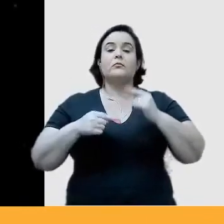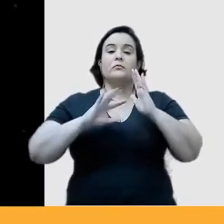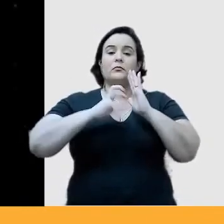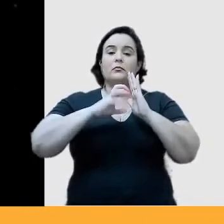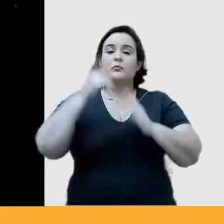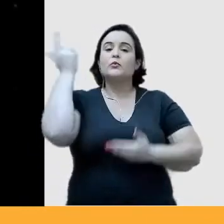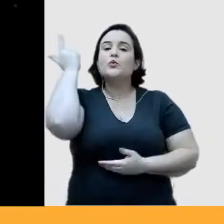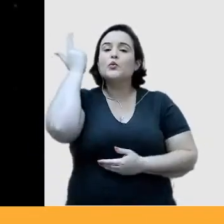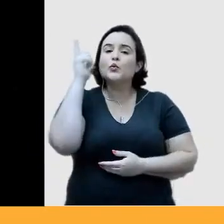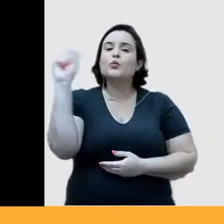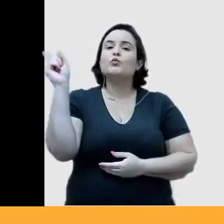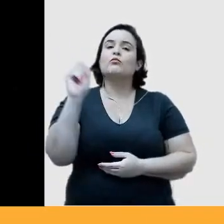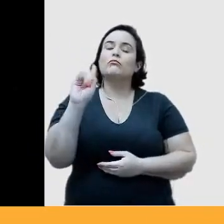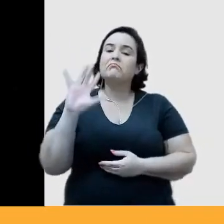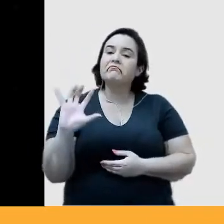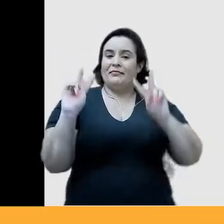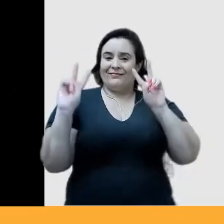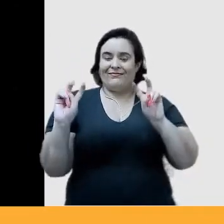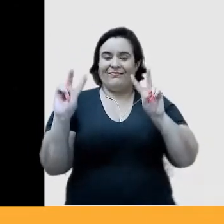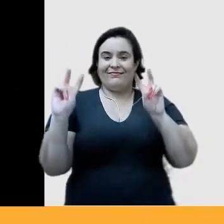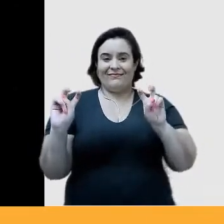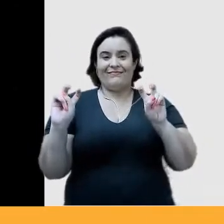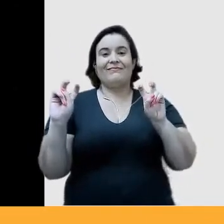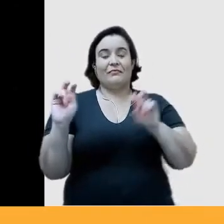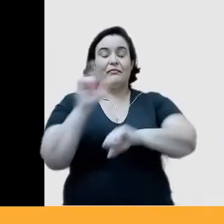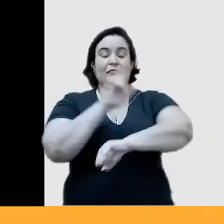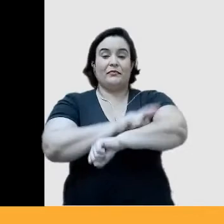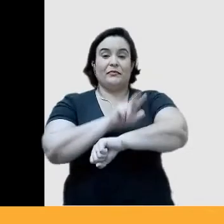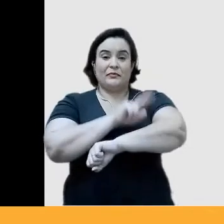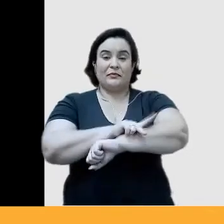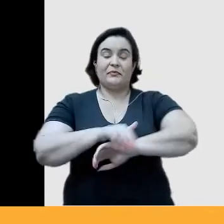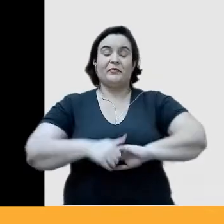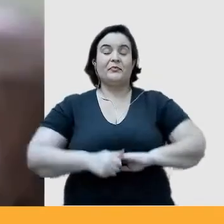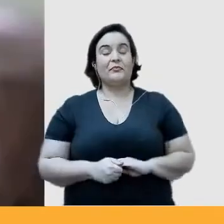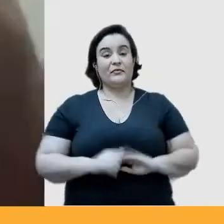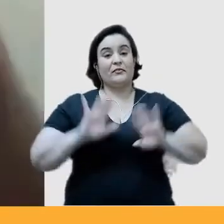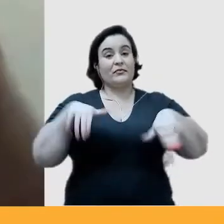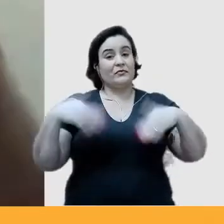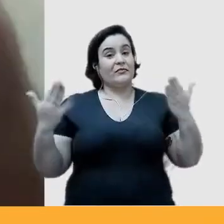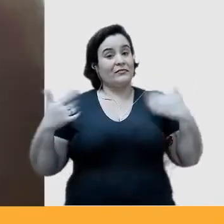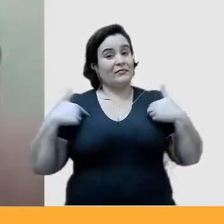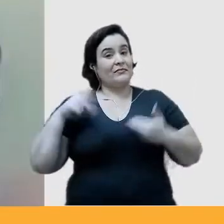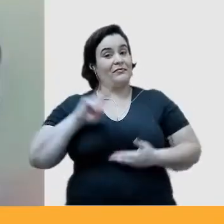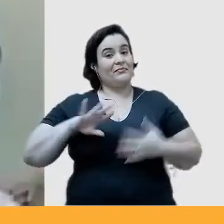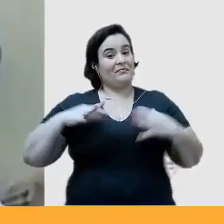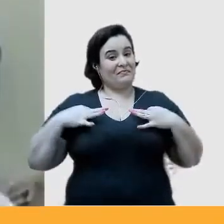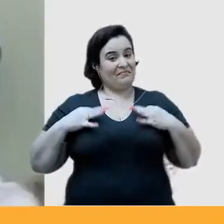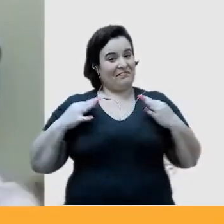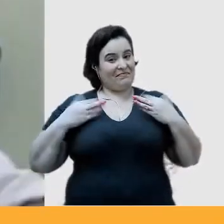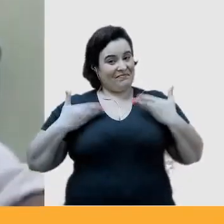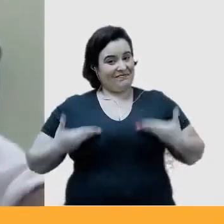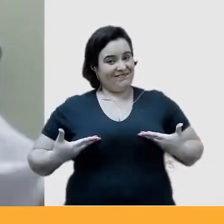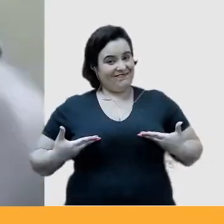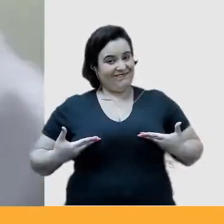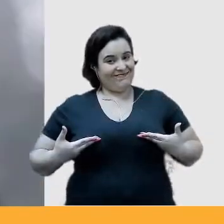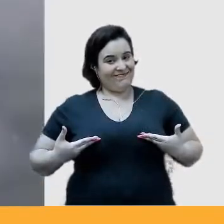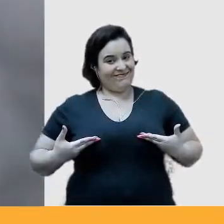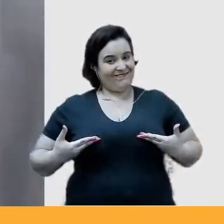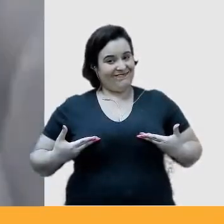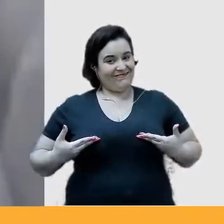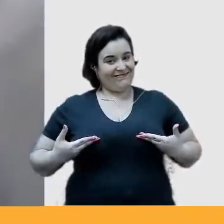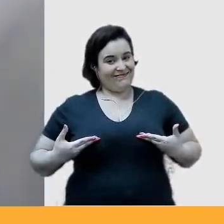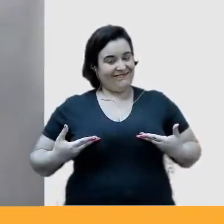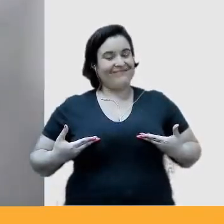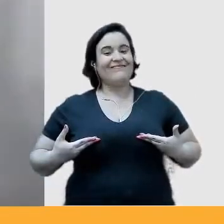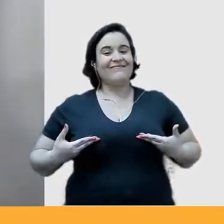consegue resolver essa questão racial. E finalmente agora estou com essa camisa inclusive aqui que eu vou pegar